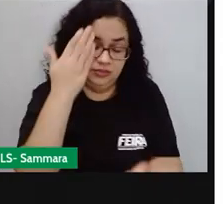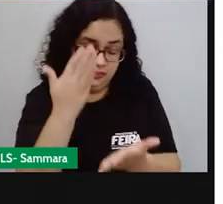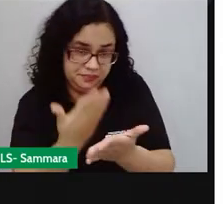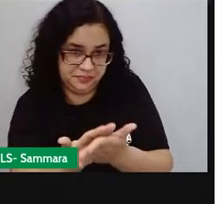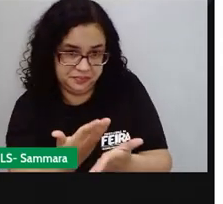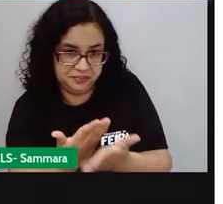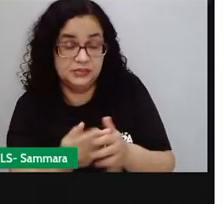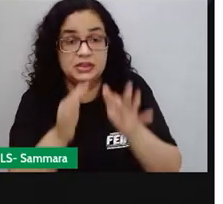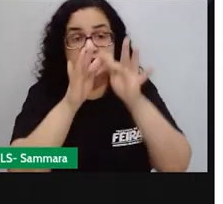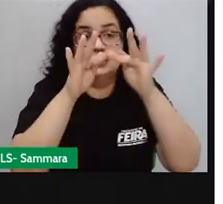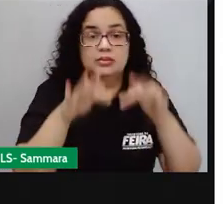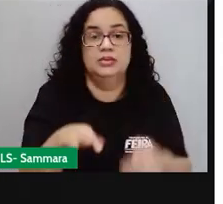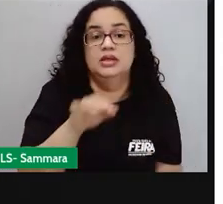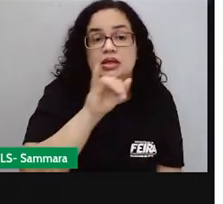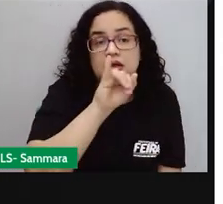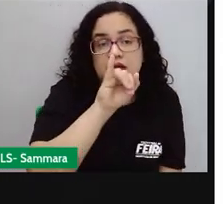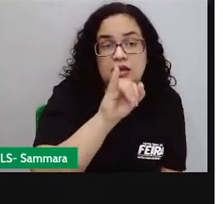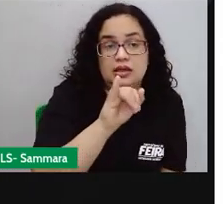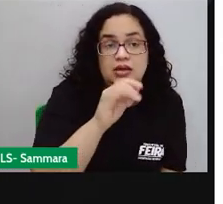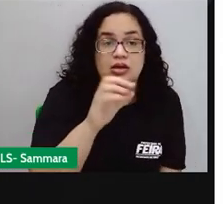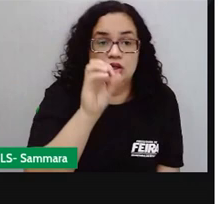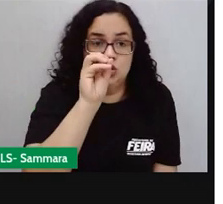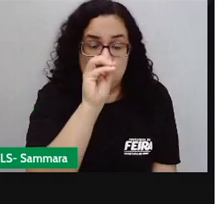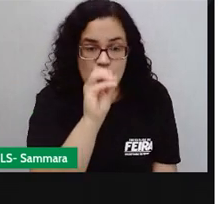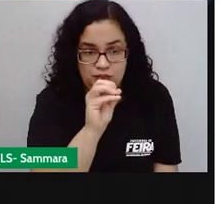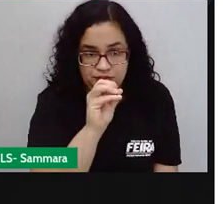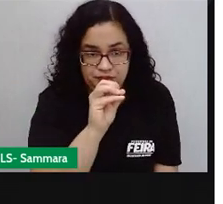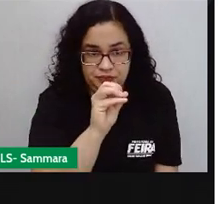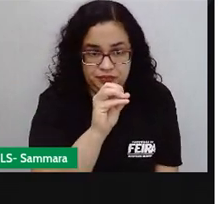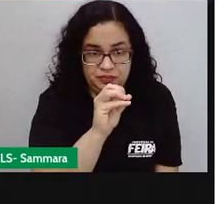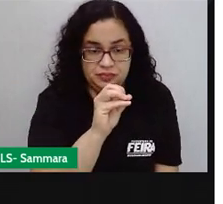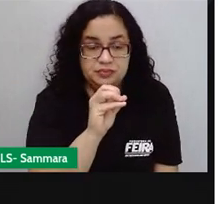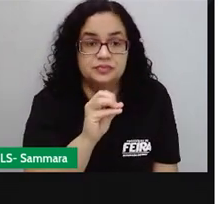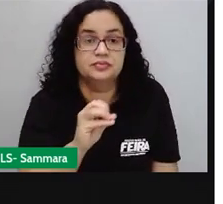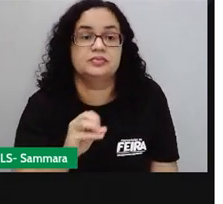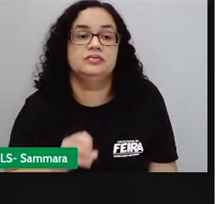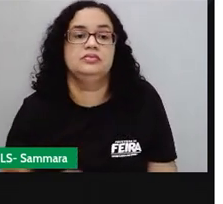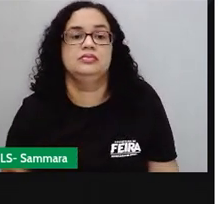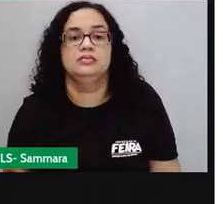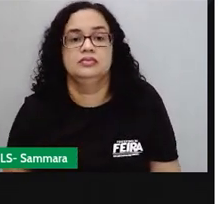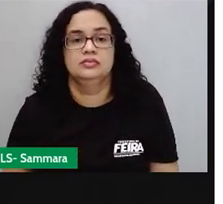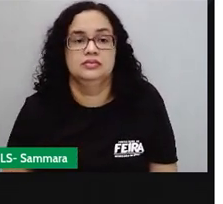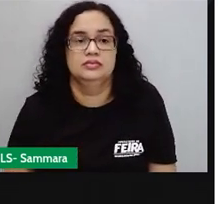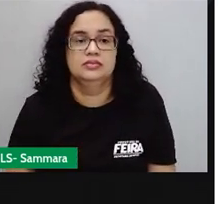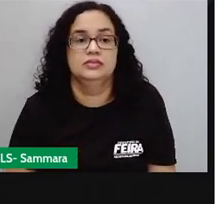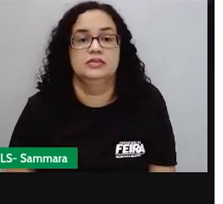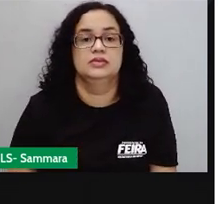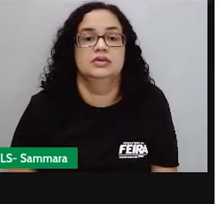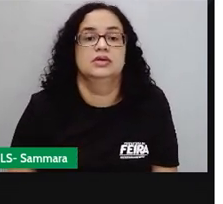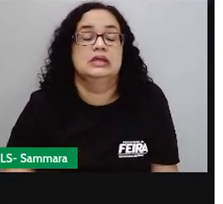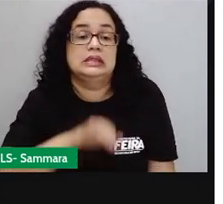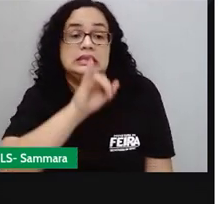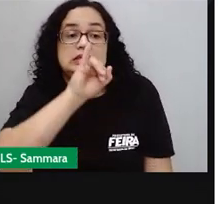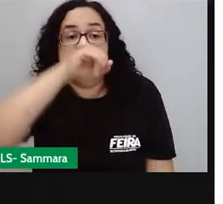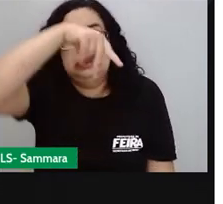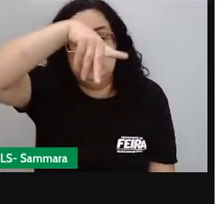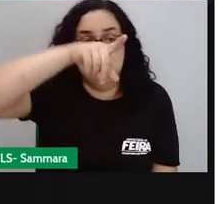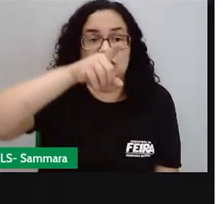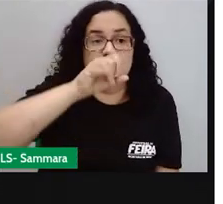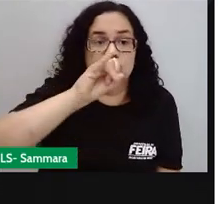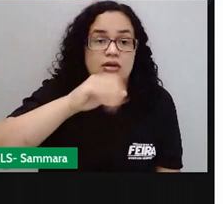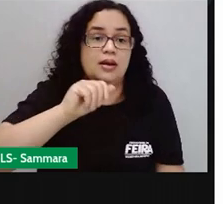indicativo terminou em que aí? em ó e aí no é indicativo no